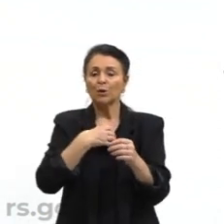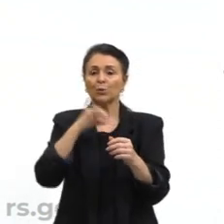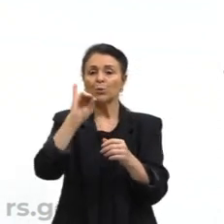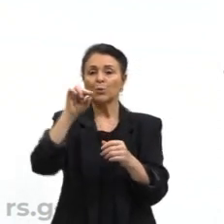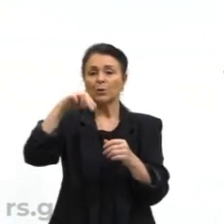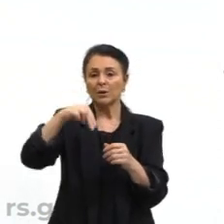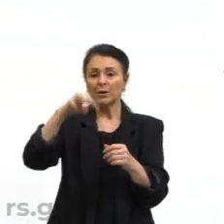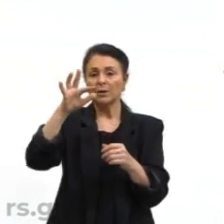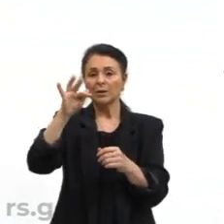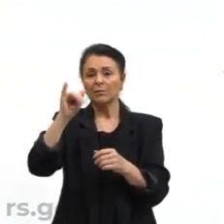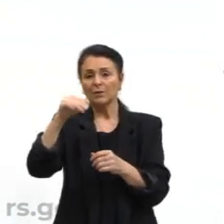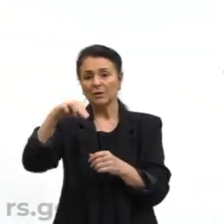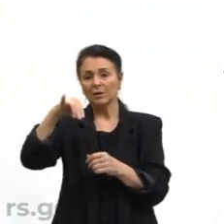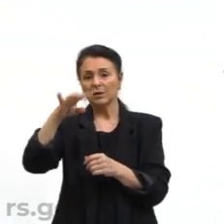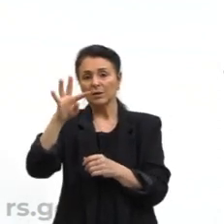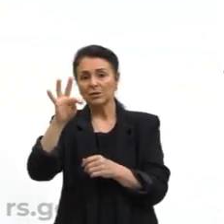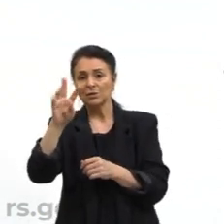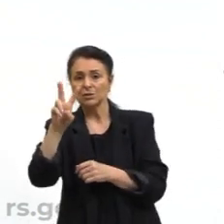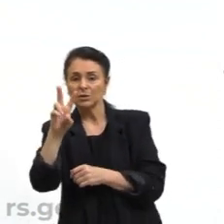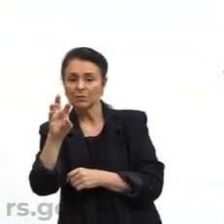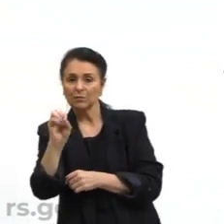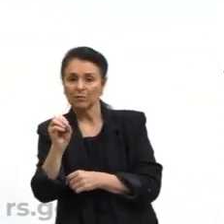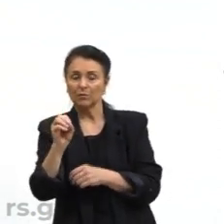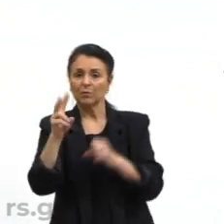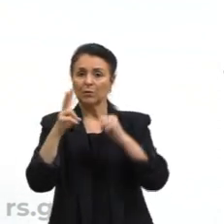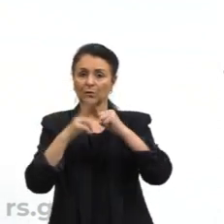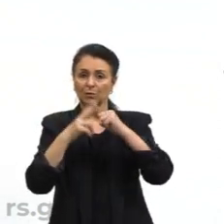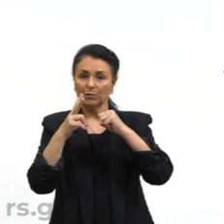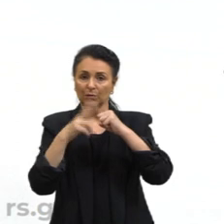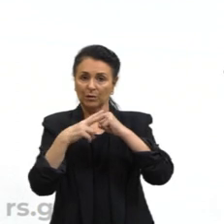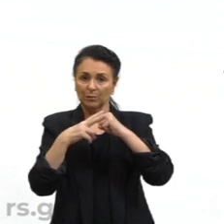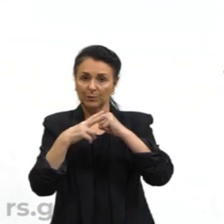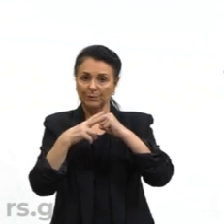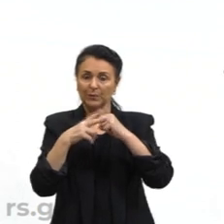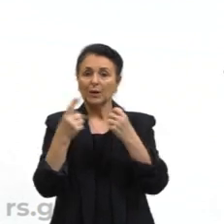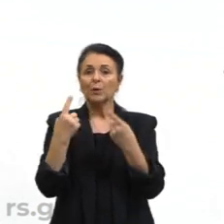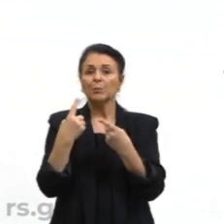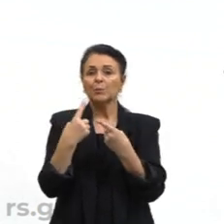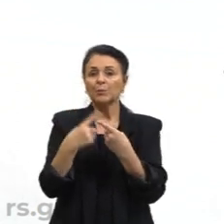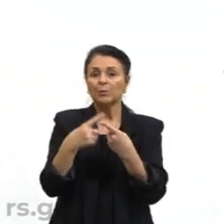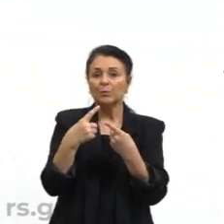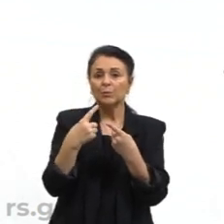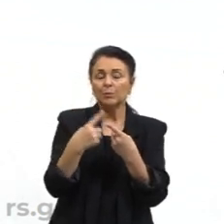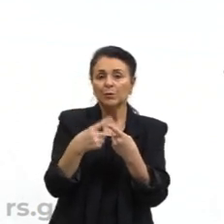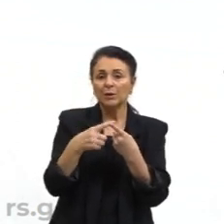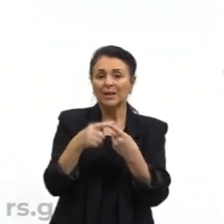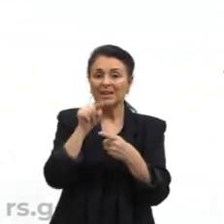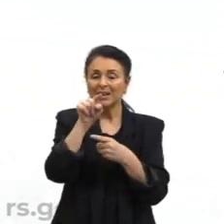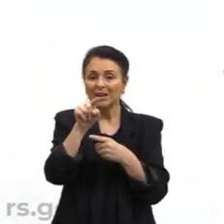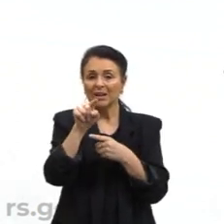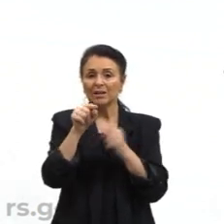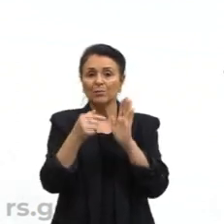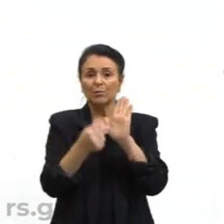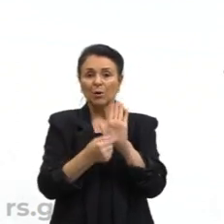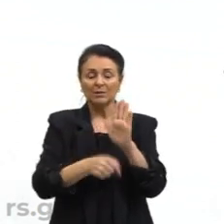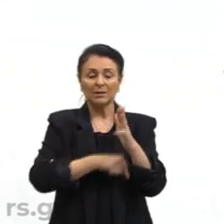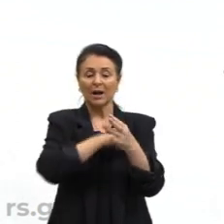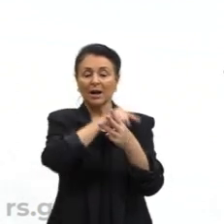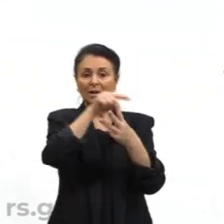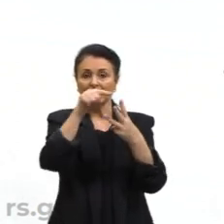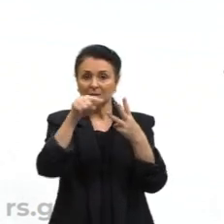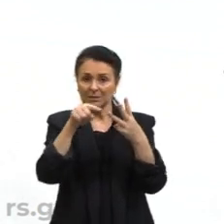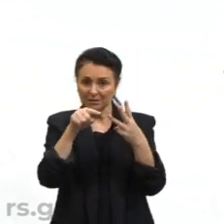chamando A atenção de vocês Para esse modo infinitivo? Porque ele também Vai nos dar As três conjugações